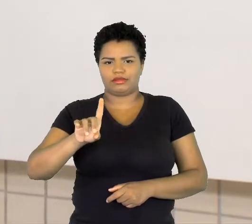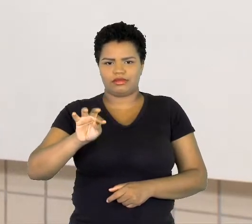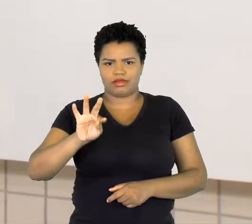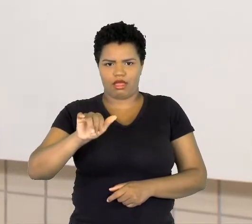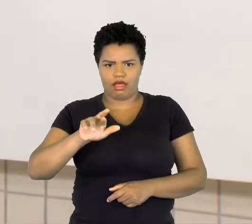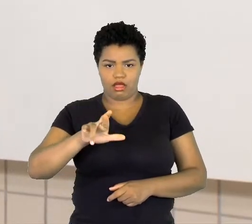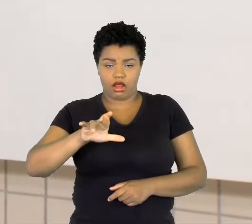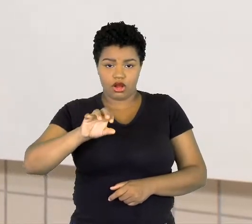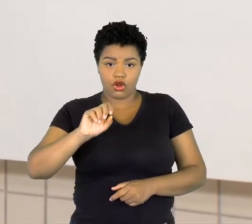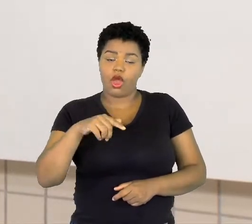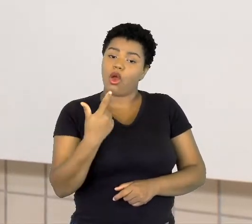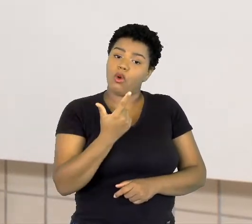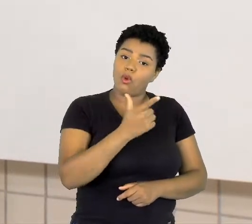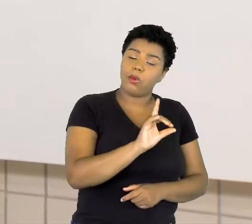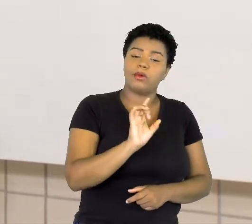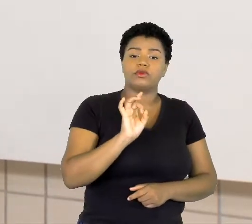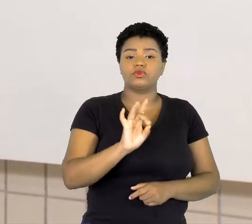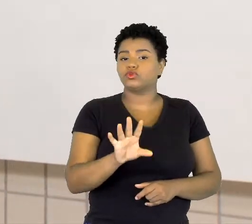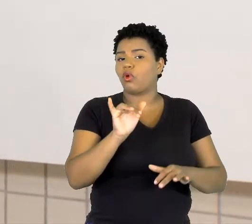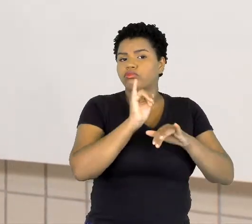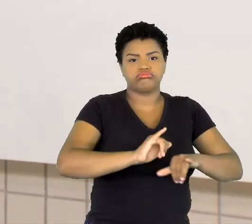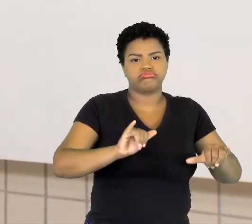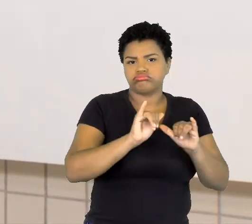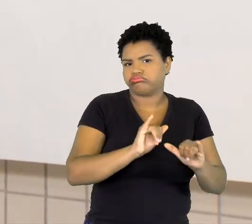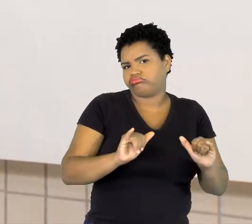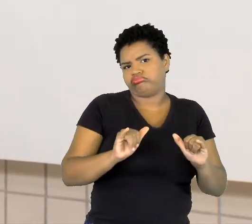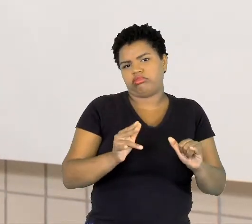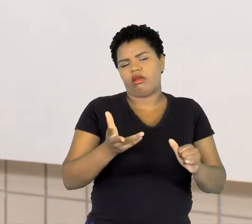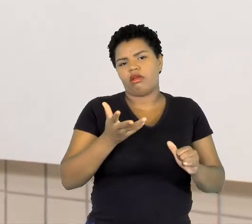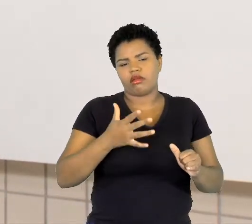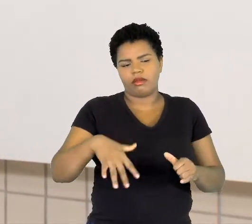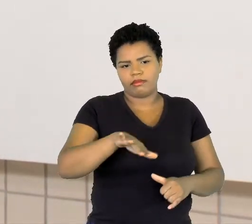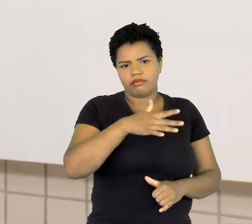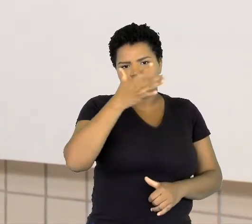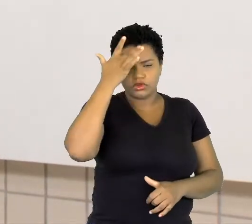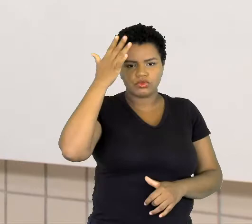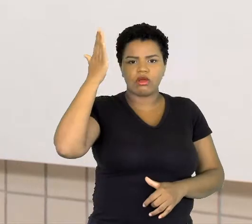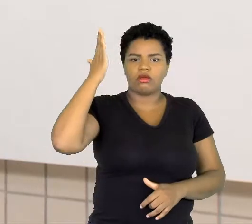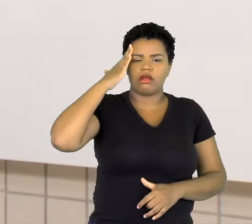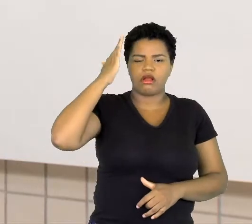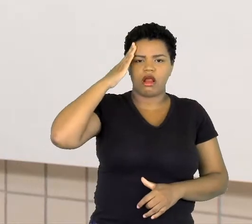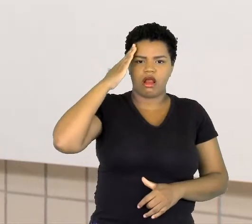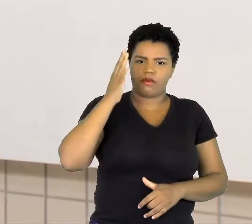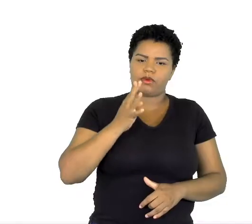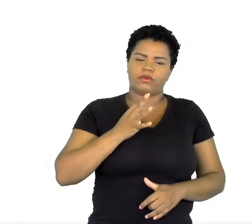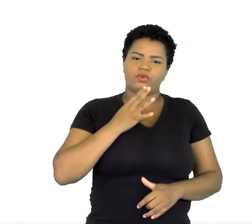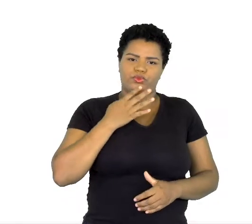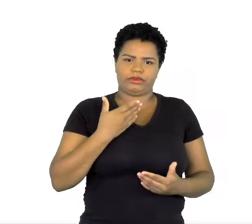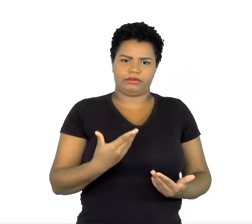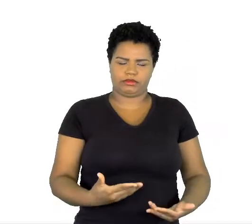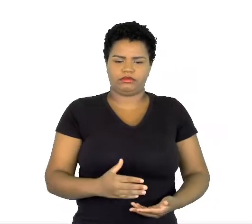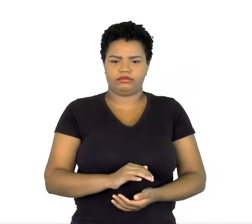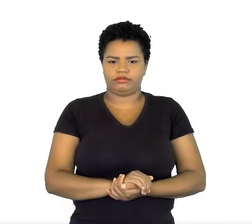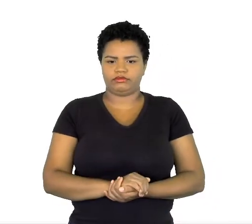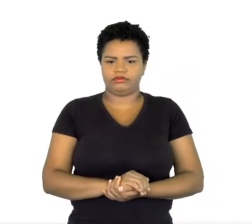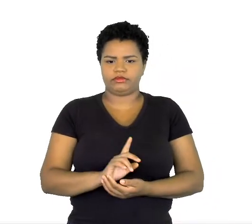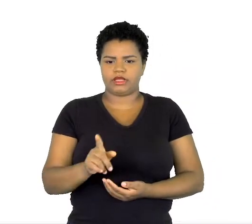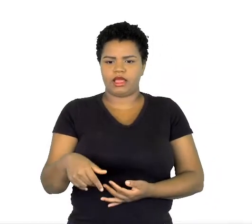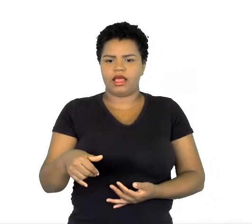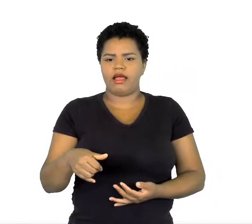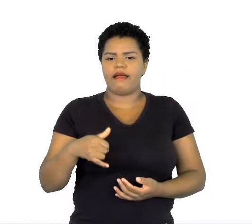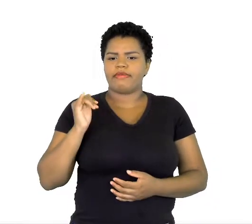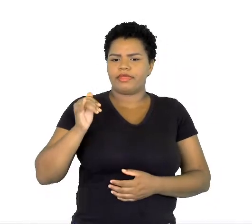mobilizar, certo? Olha aqui, ó. A narração tem sequência de eventos e ações com